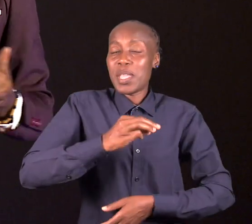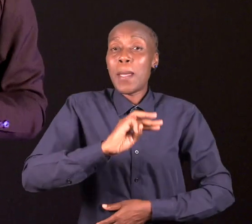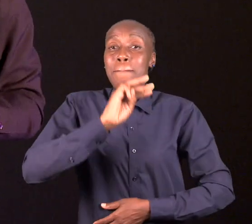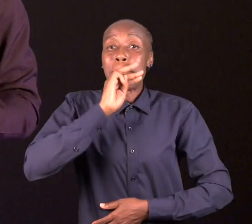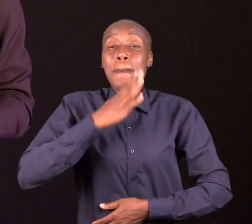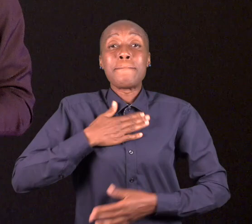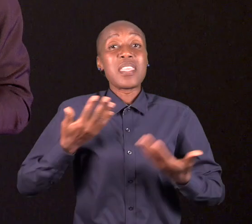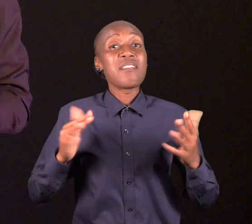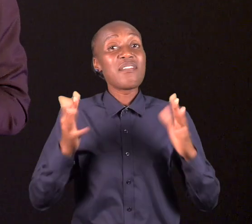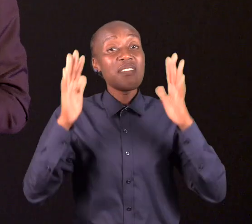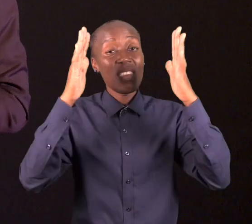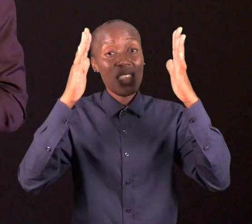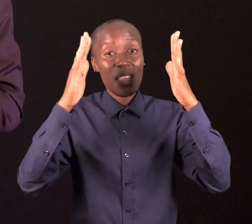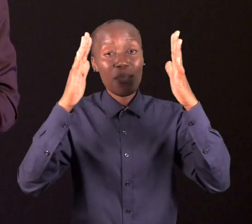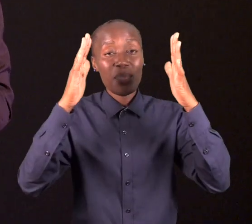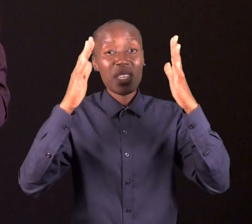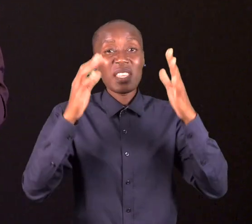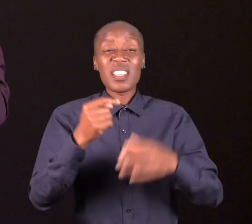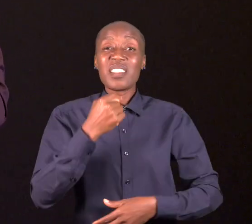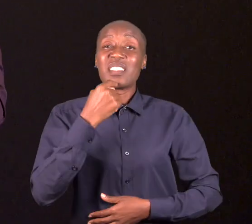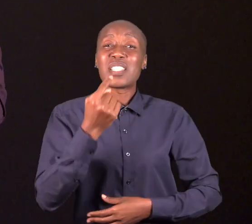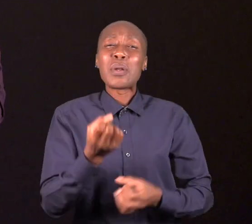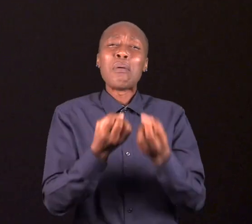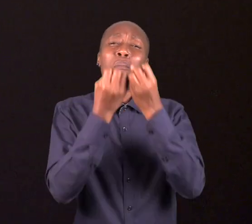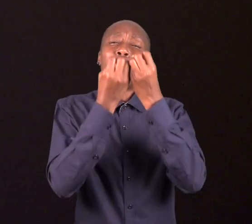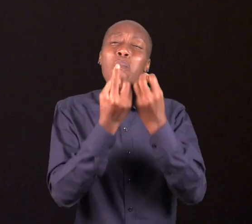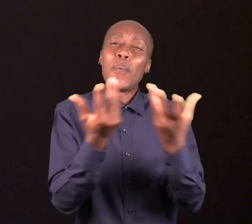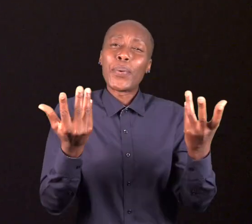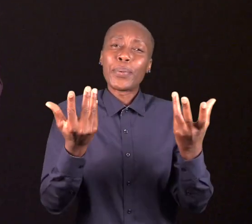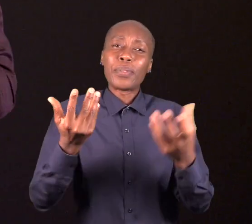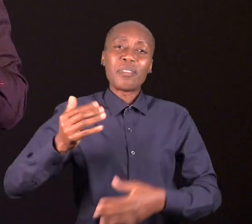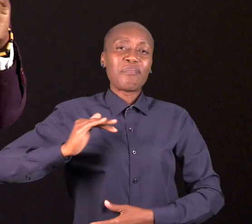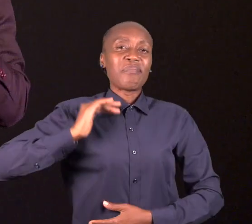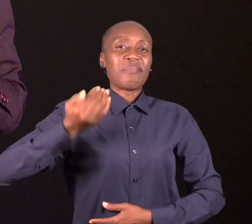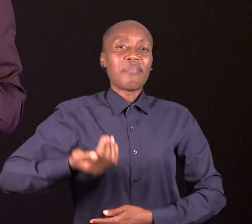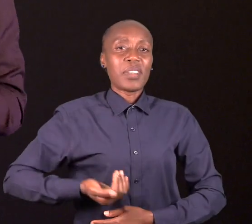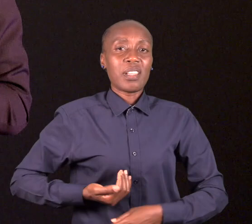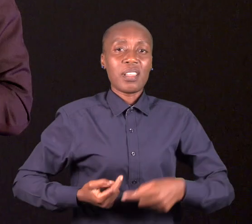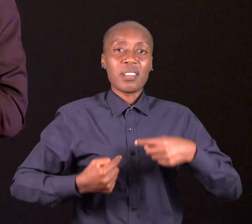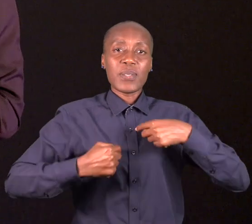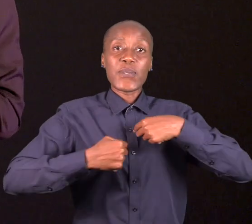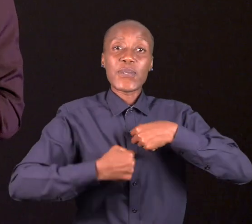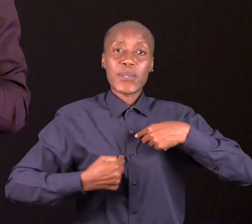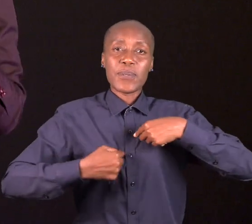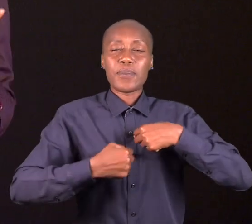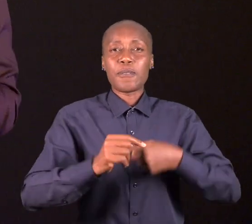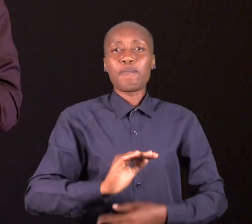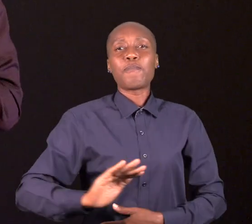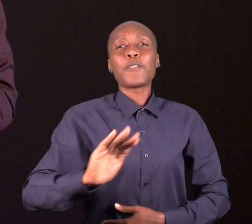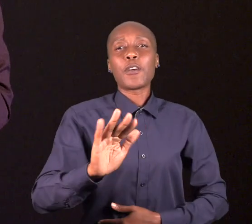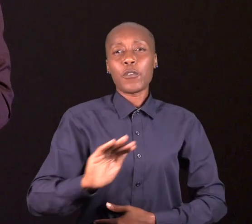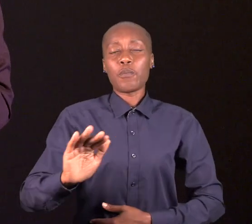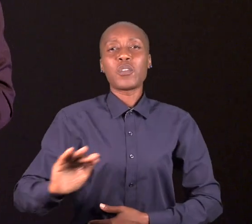em vida, gostaria de dizer que, infelizmente, muitas mulheres enfrentam esse tipo de cenários nas nossas